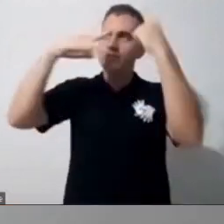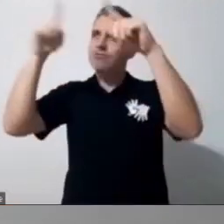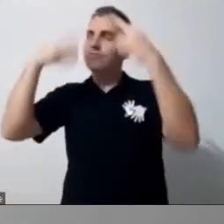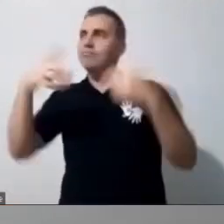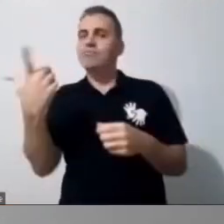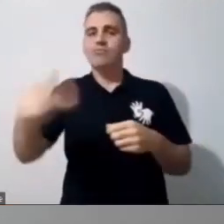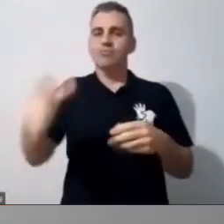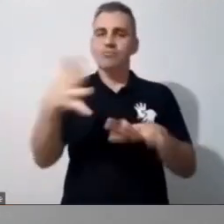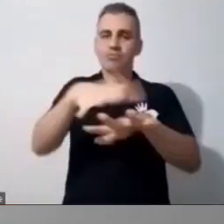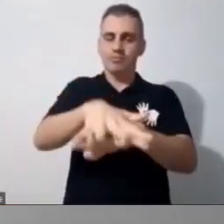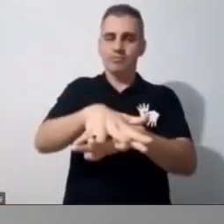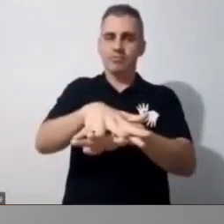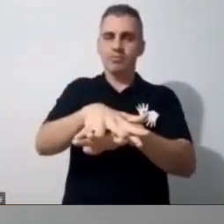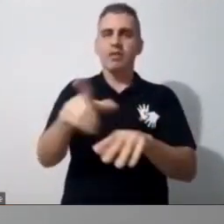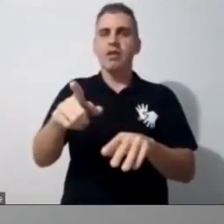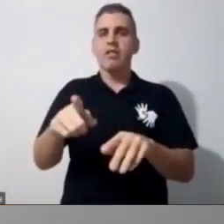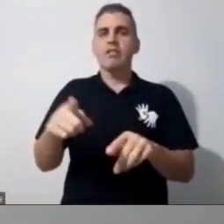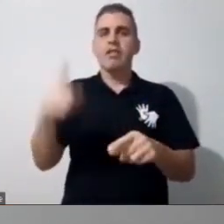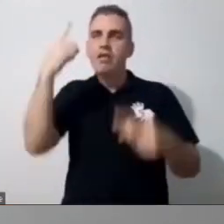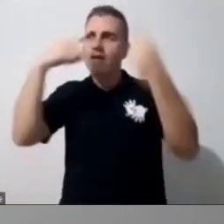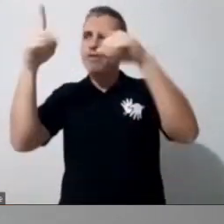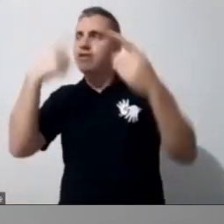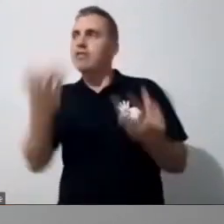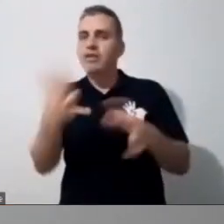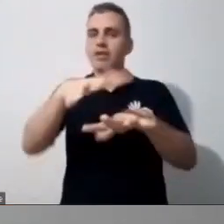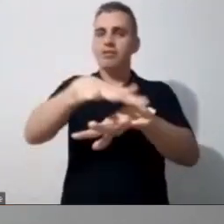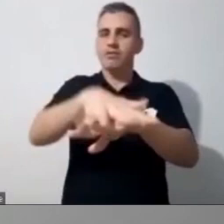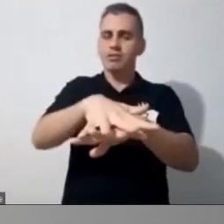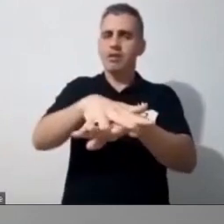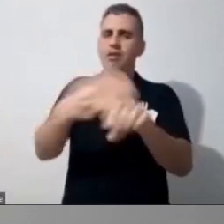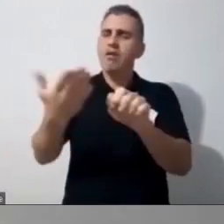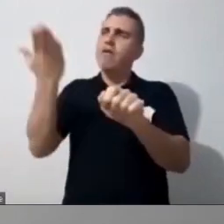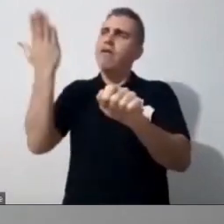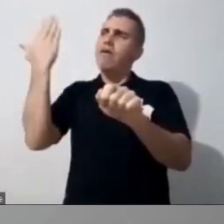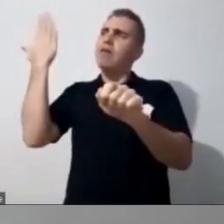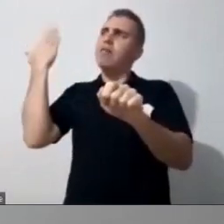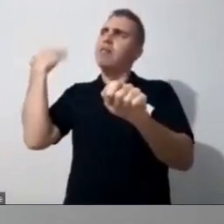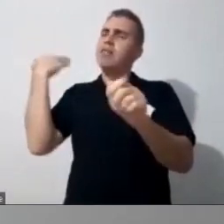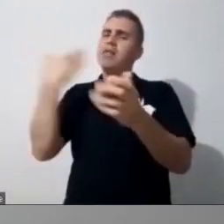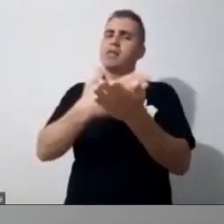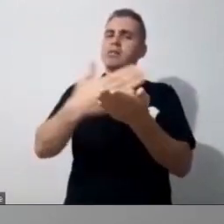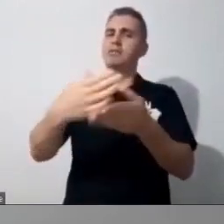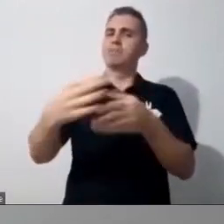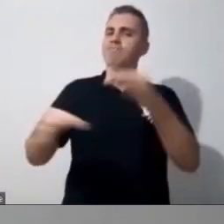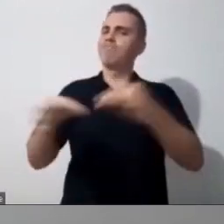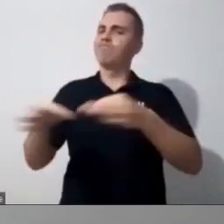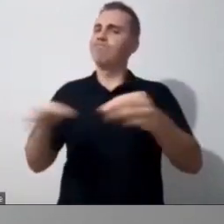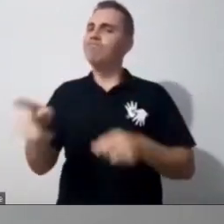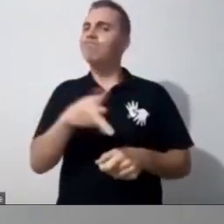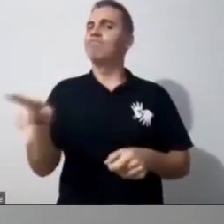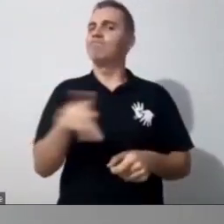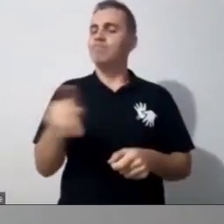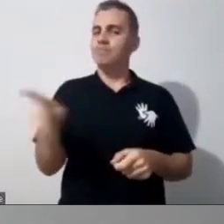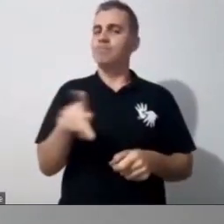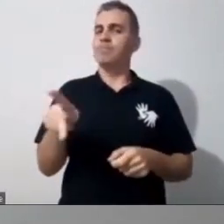Esse reinventar, né, começa lá pelo planejamento do professor, né. Vai, agora eu tenho que dar um conteúdo lá,